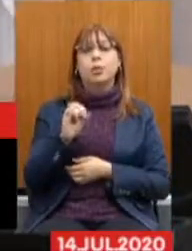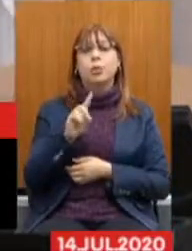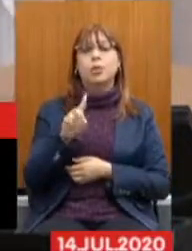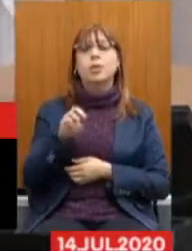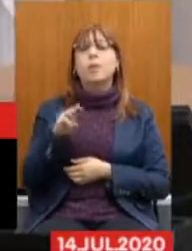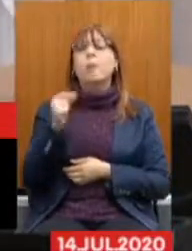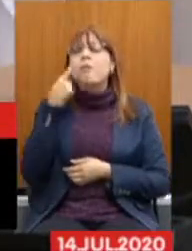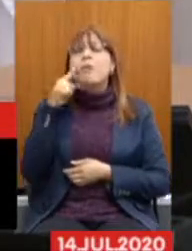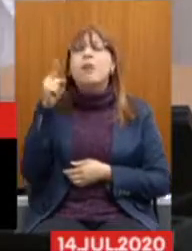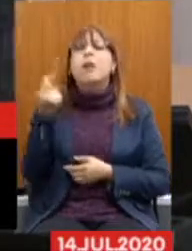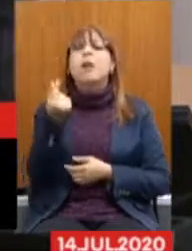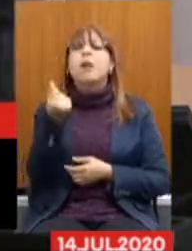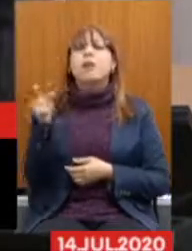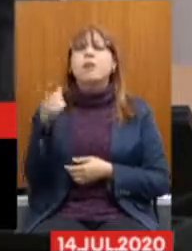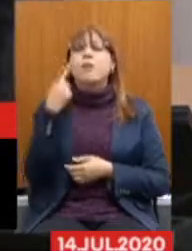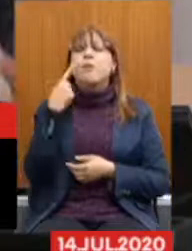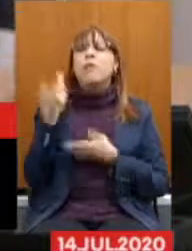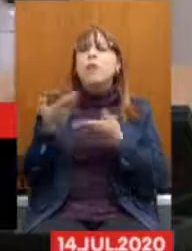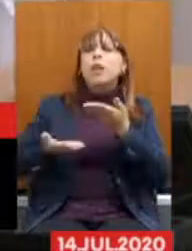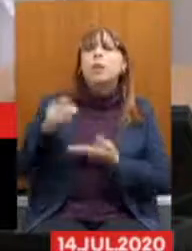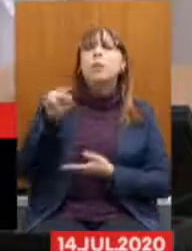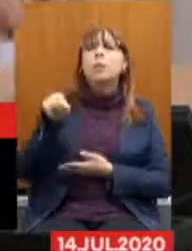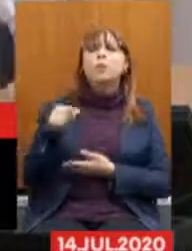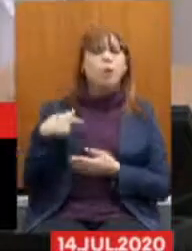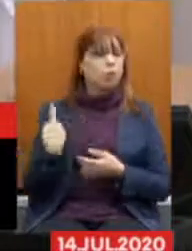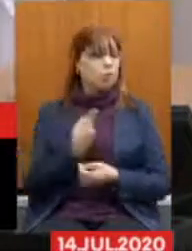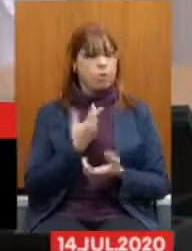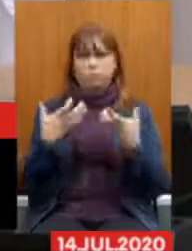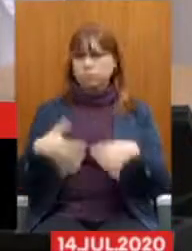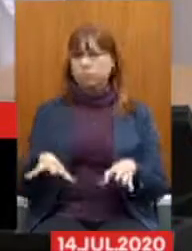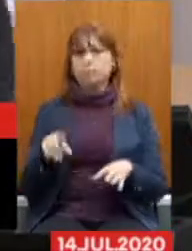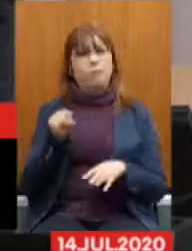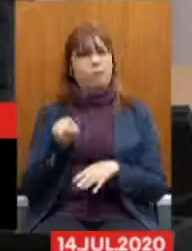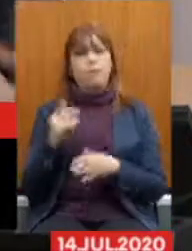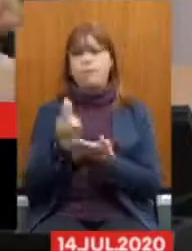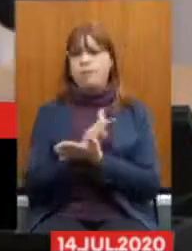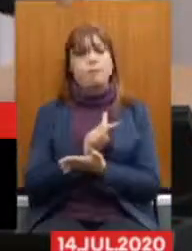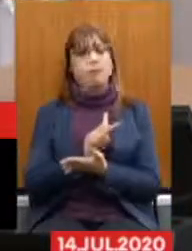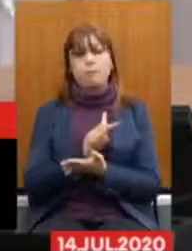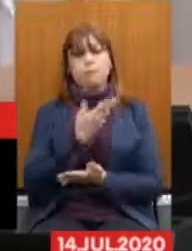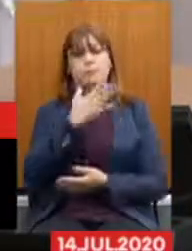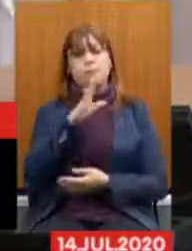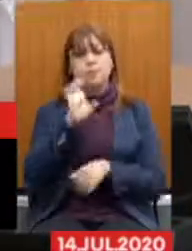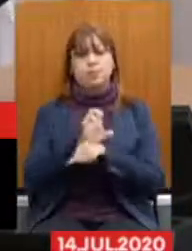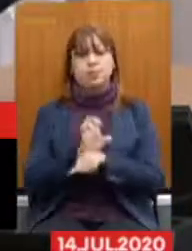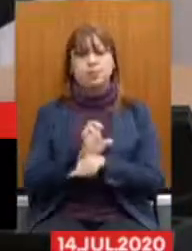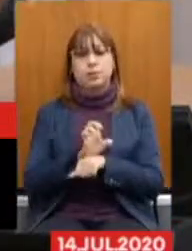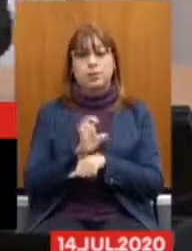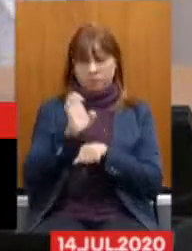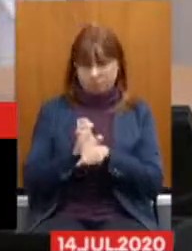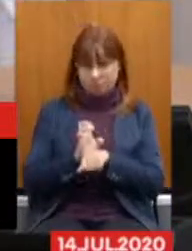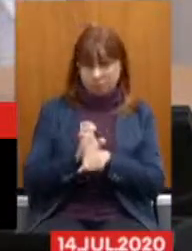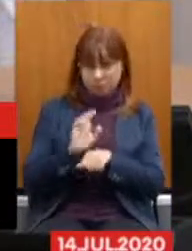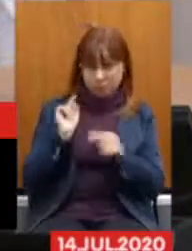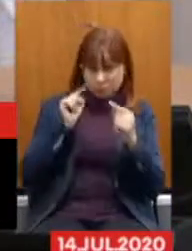Pergunta como ele é tratado. E nós não queremos isso no Estado. O Estado não foi feito para dar lucro.